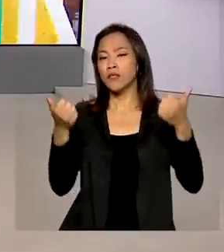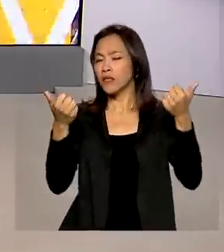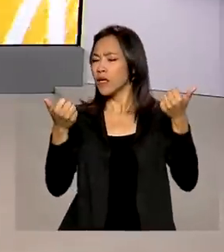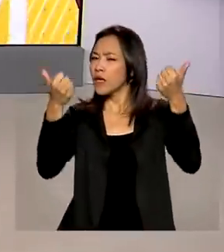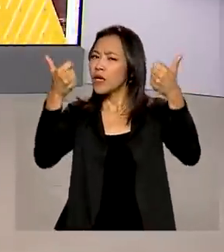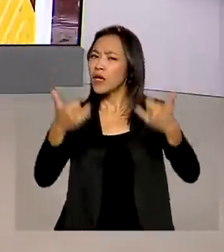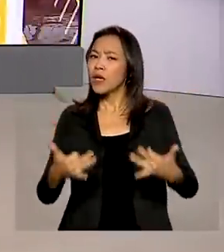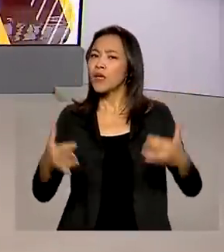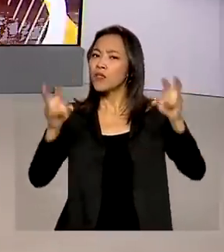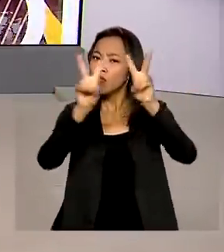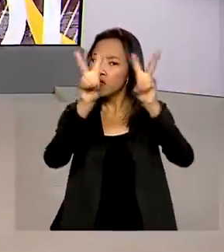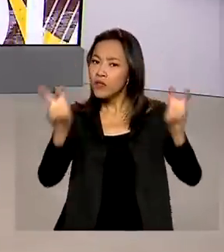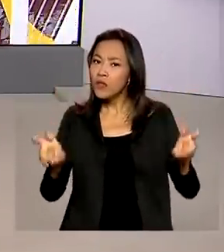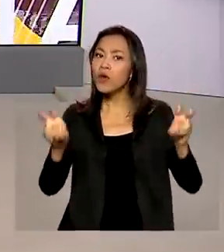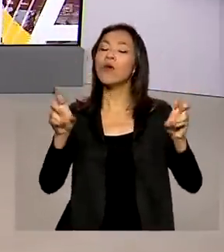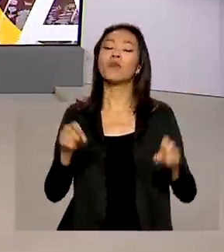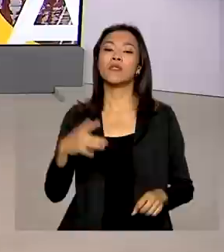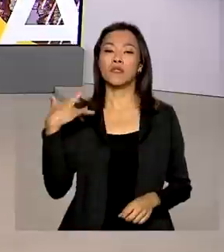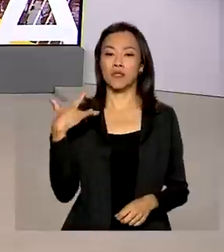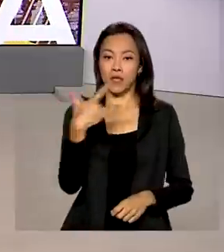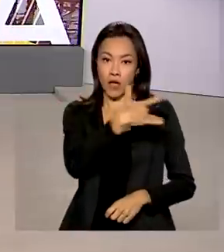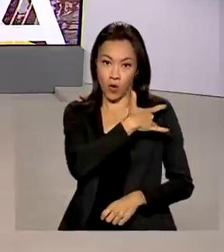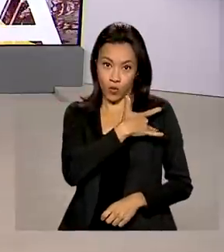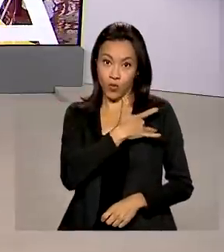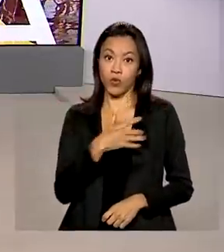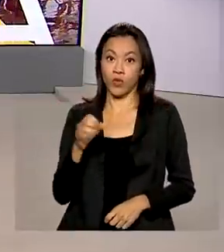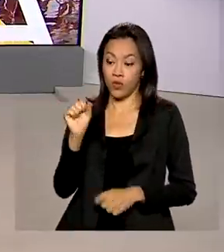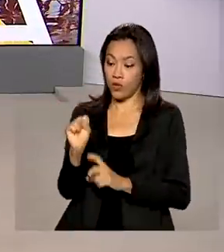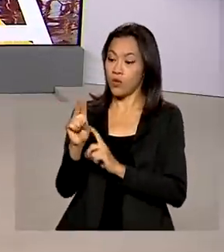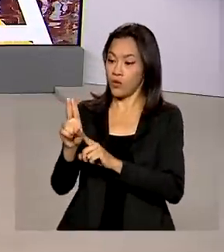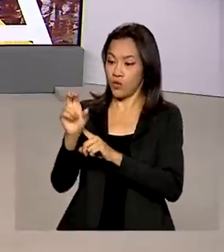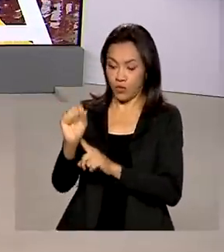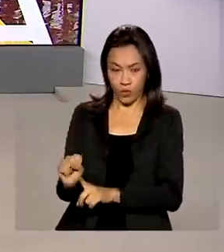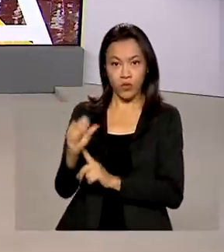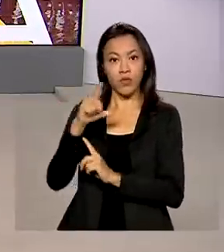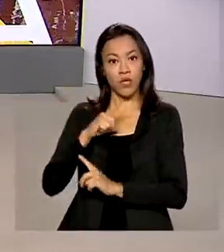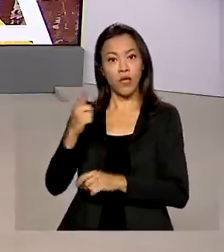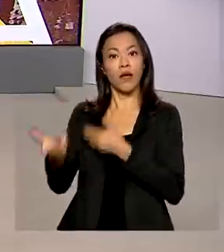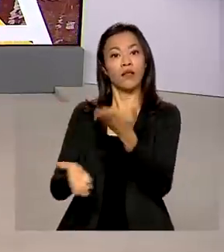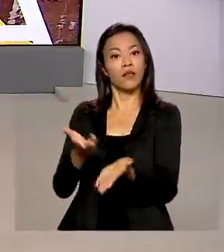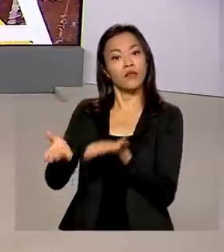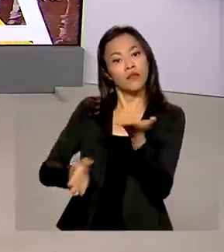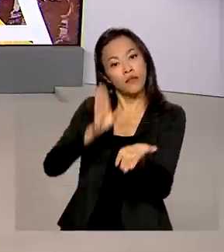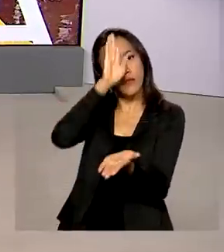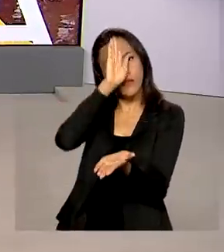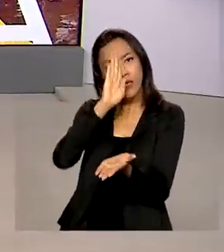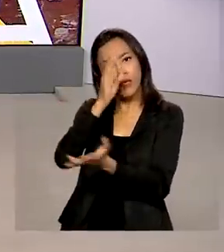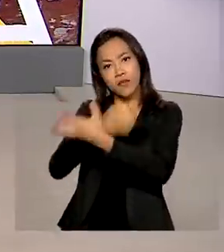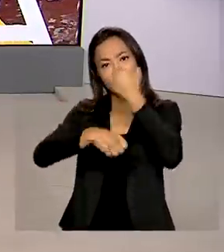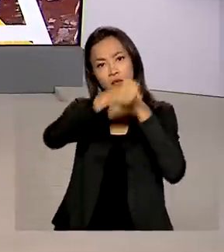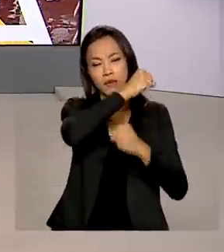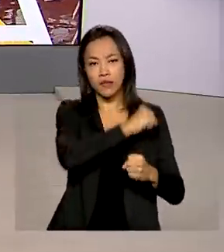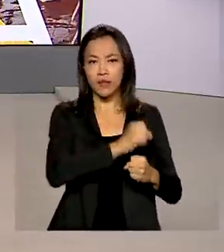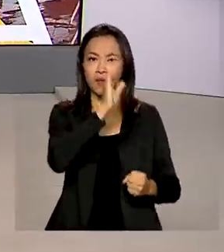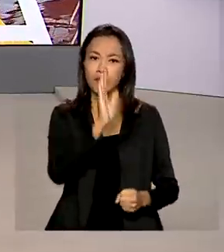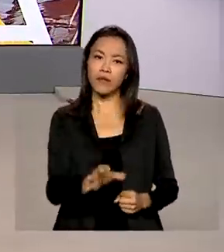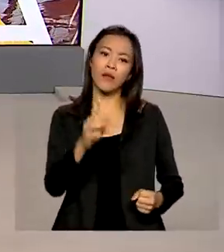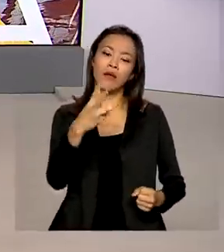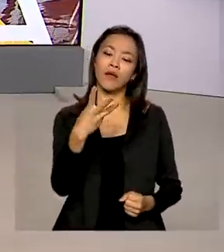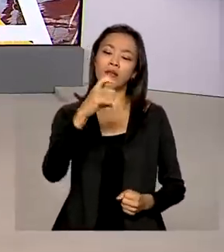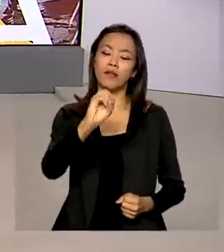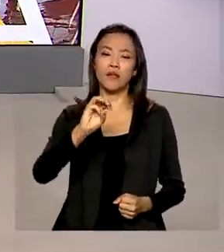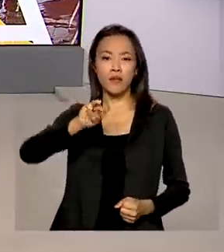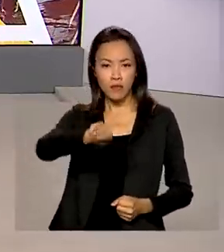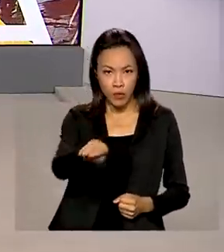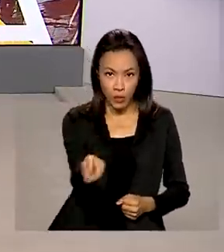O SUS oferece atendimento nutricional de graça à população. Só no ano passado, foram realizadas 30 milhões de consultas